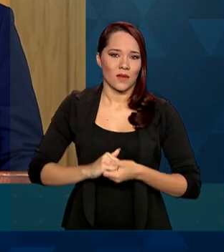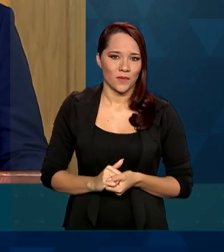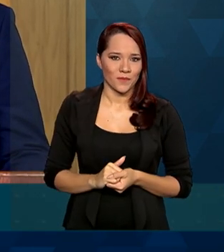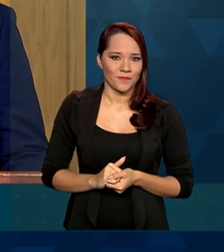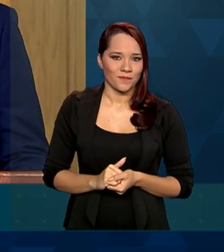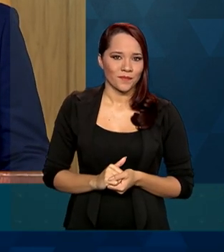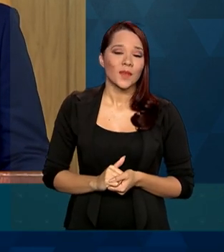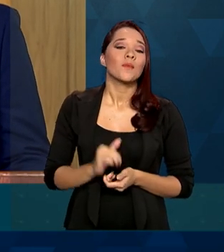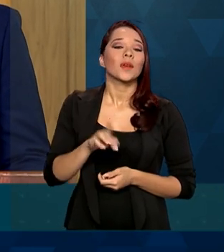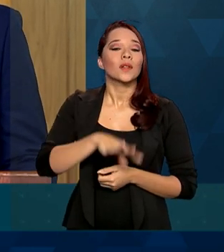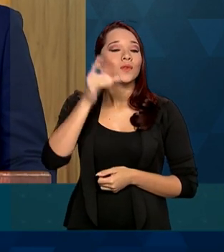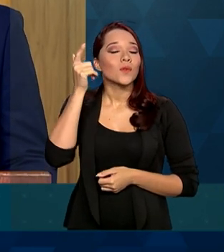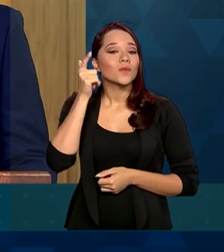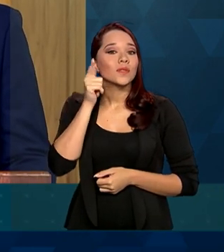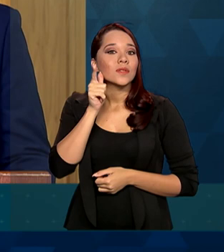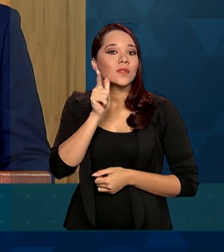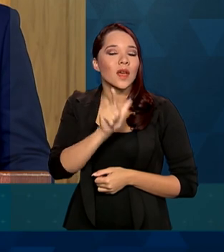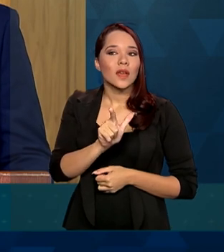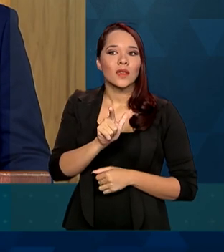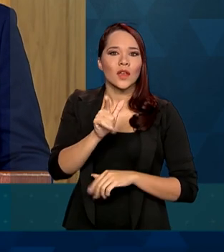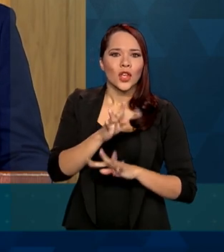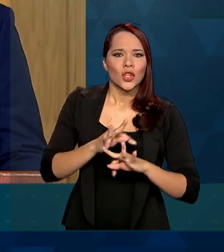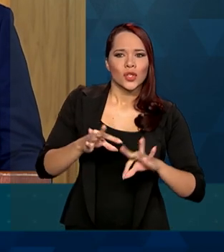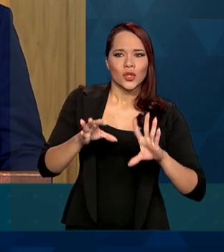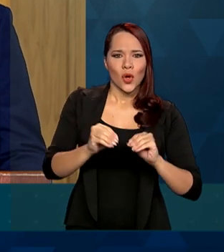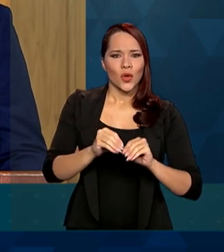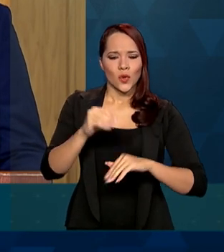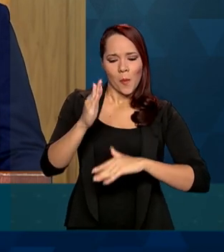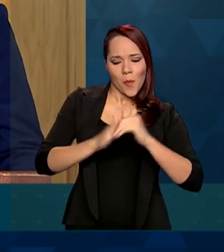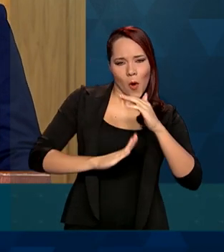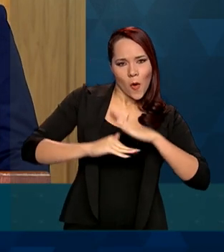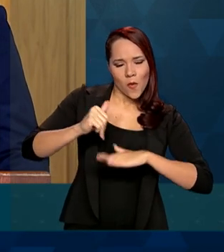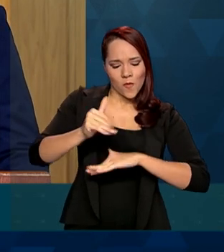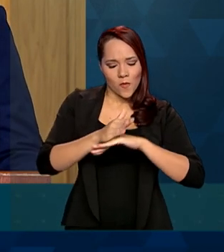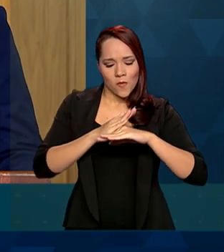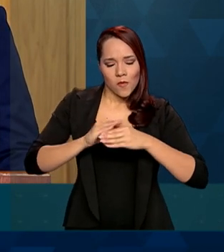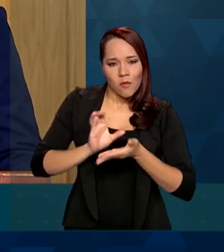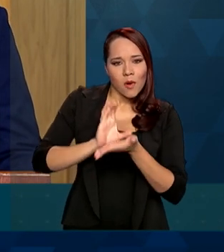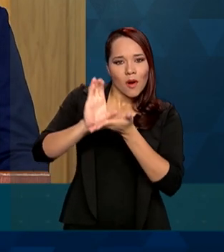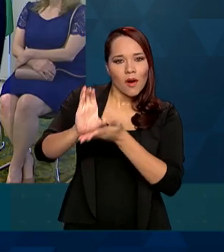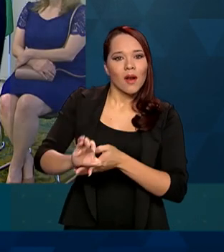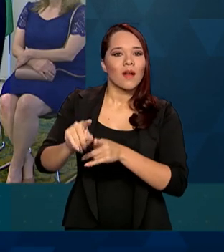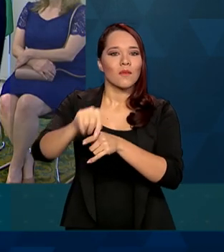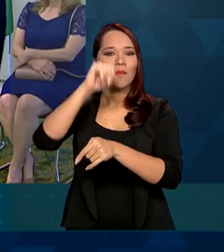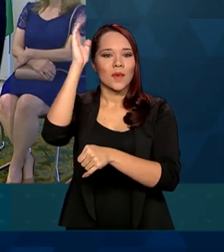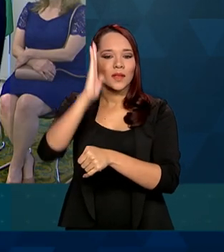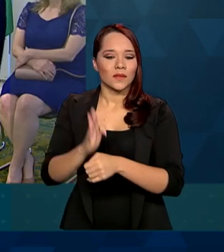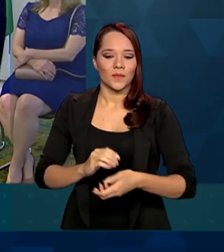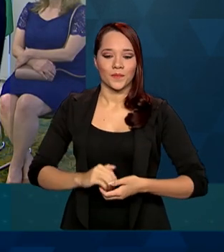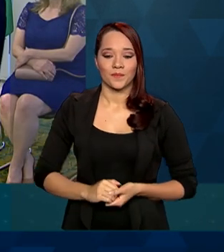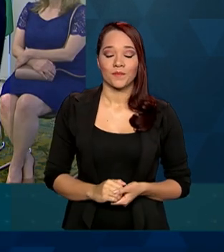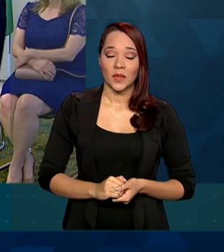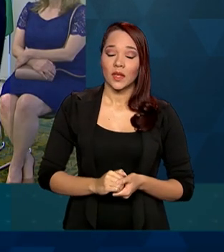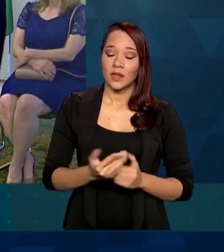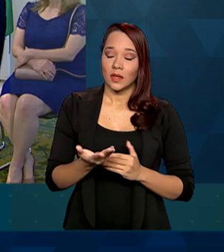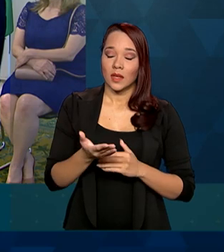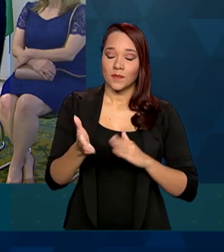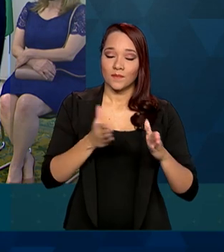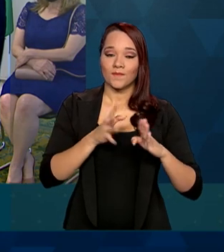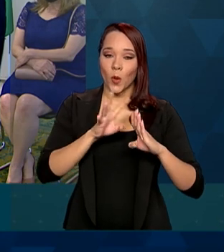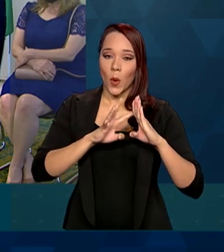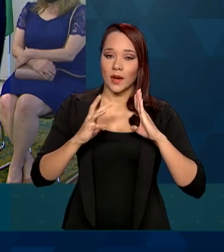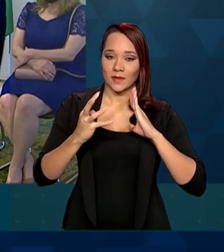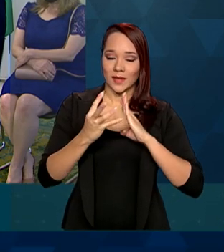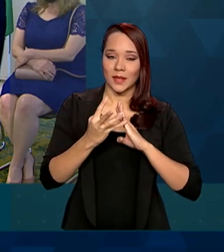para que atinjam o seu potencial de contribuição para o nosso país. Ainda em quarentena no Palácio da